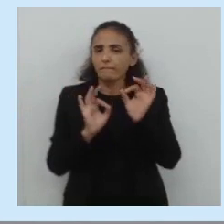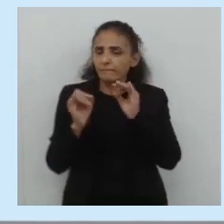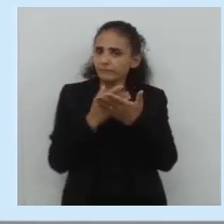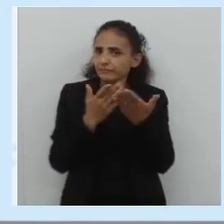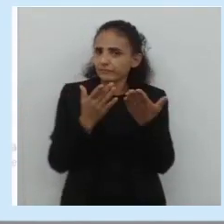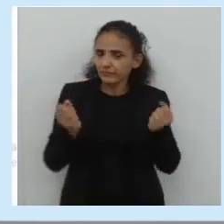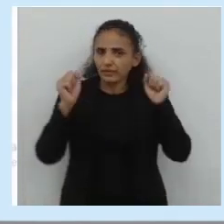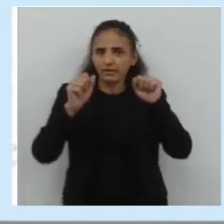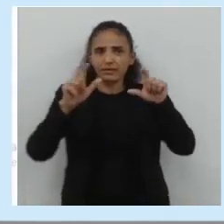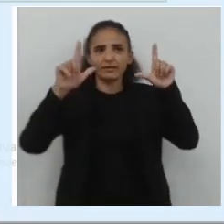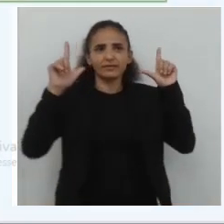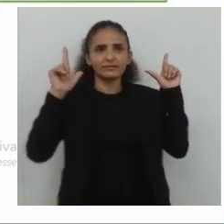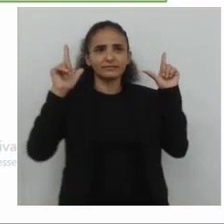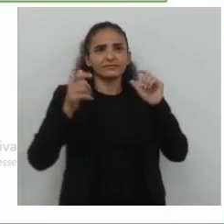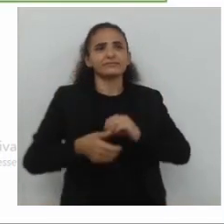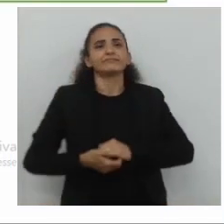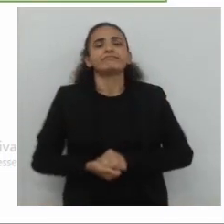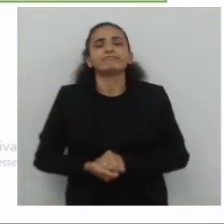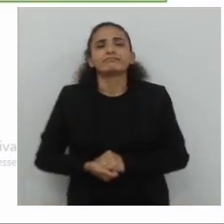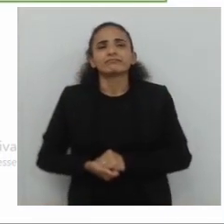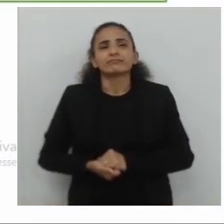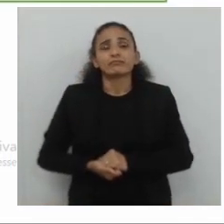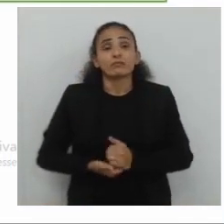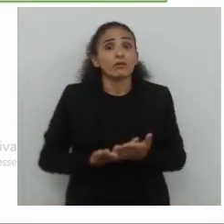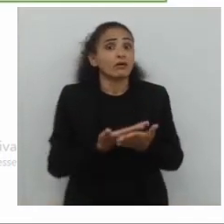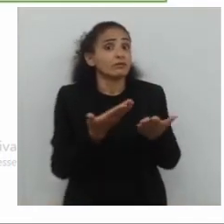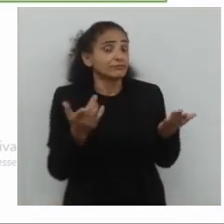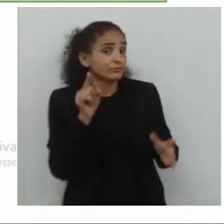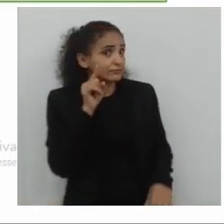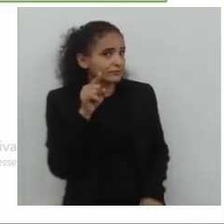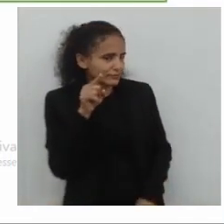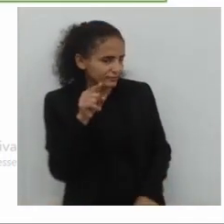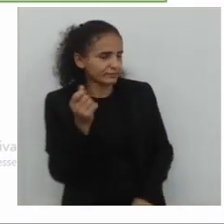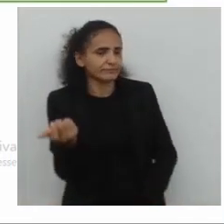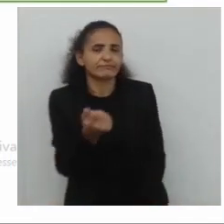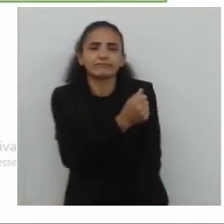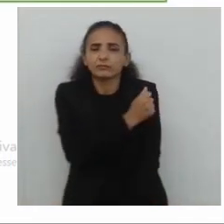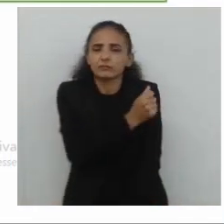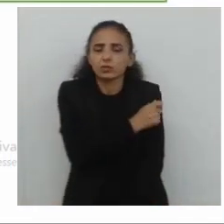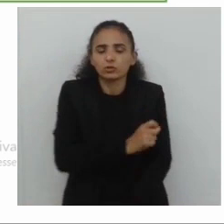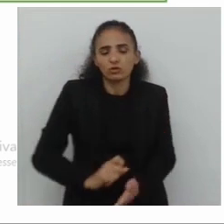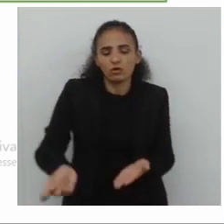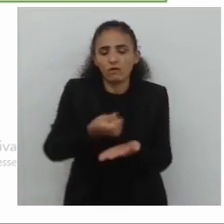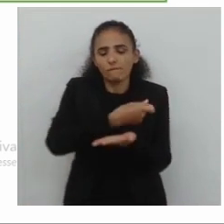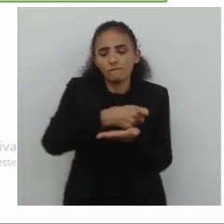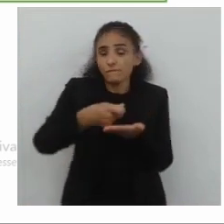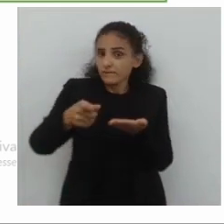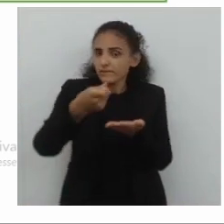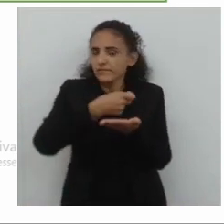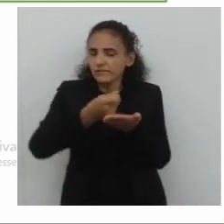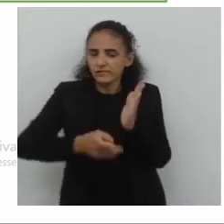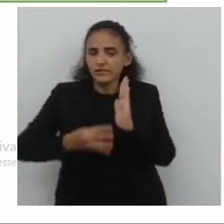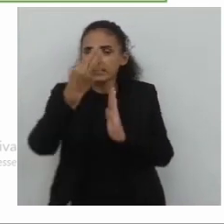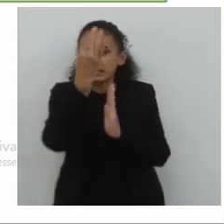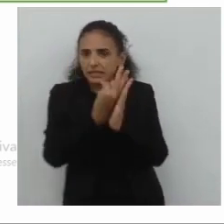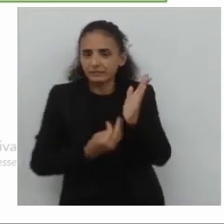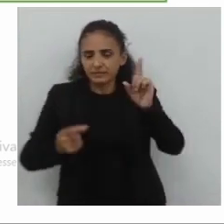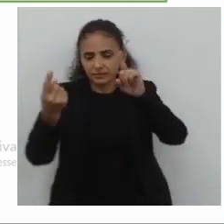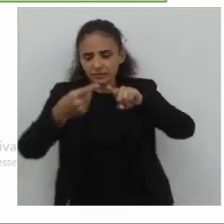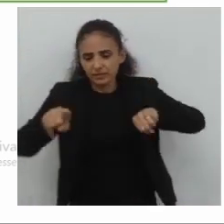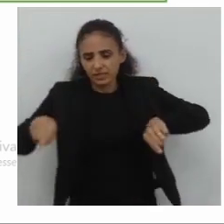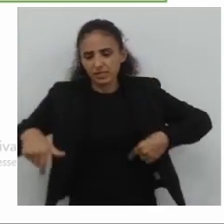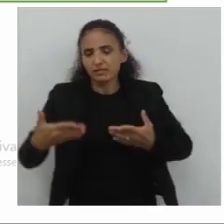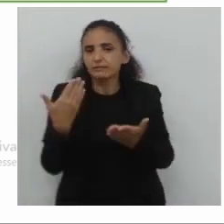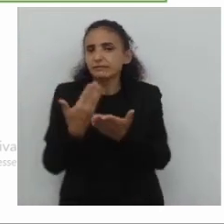ideias. Na tela, nós temos ainda a seguinte questão, quando você, estudante, for produzir um texto em sua sala de